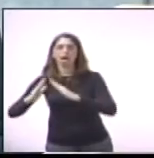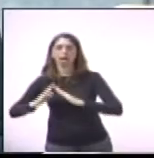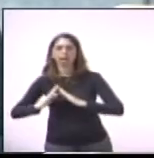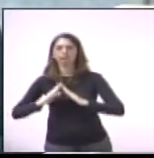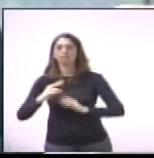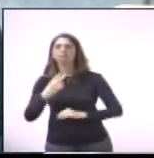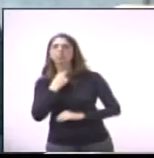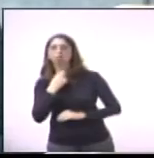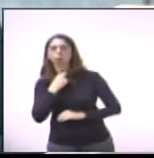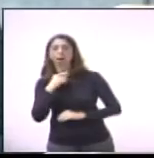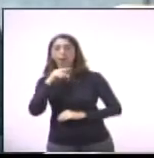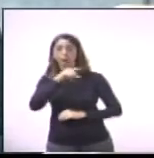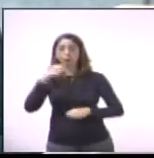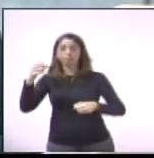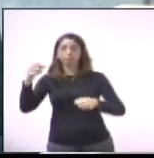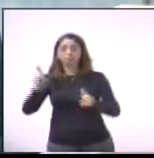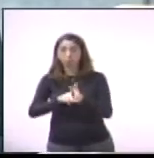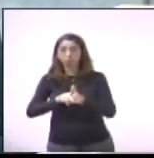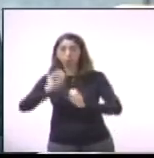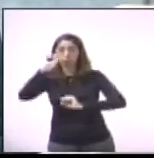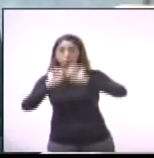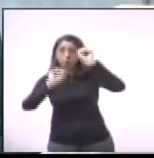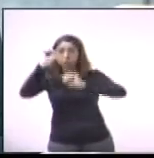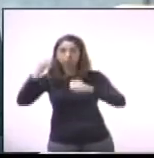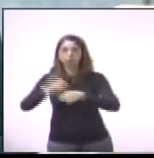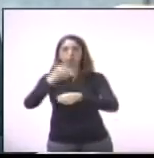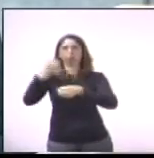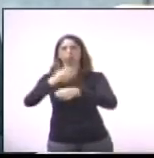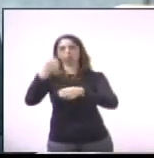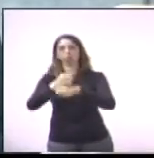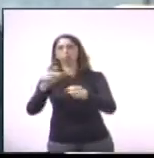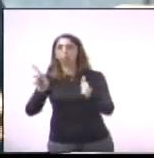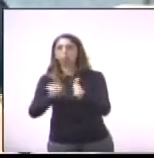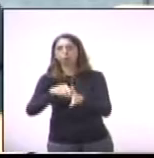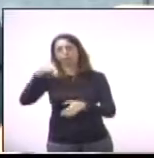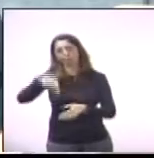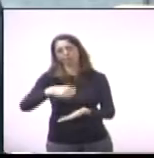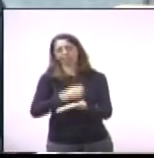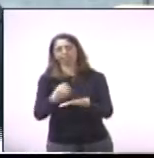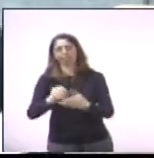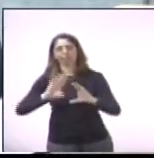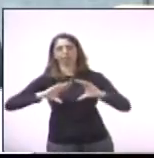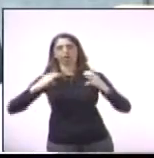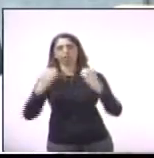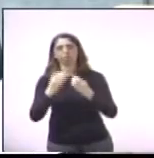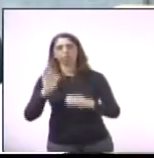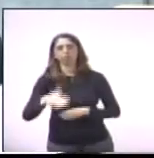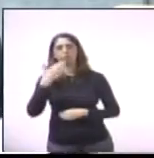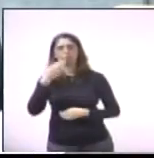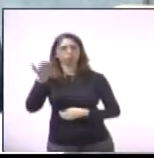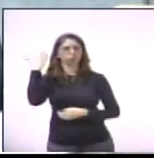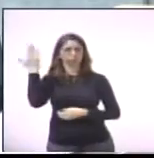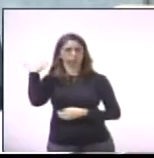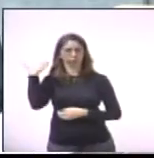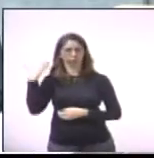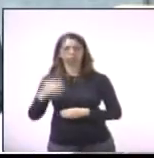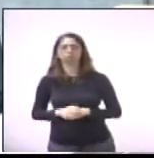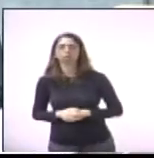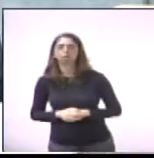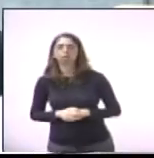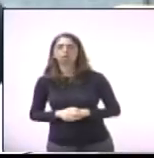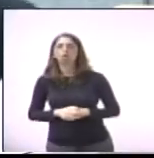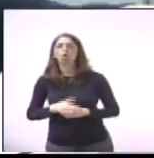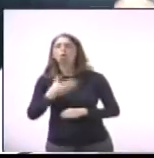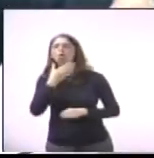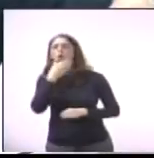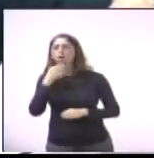Isso não foi aprovado. Existe um protocolo na Câmara que foi até pedir para o Rodrigo